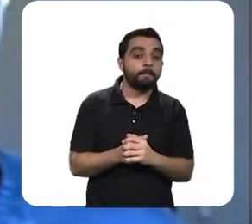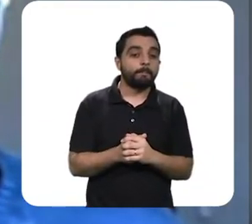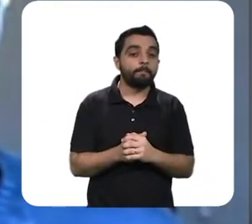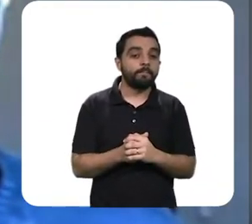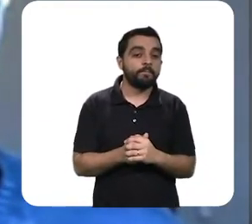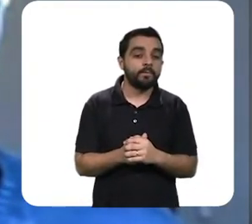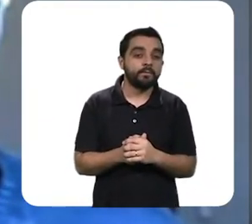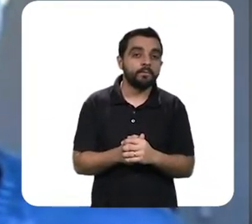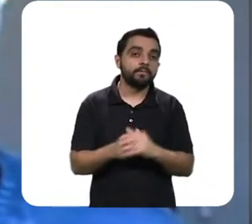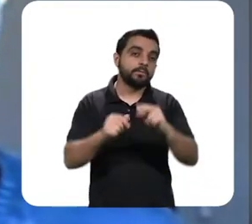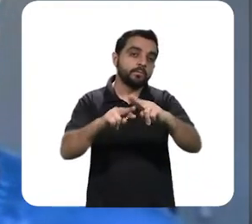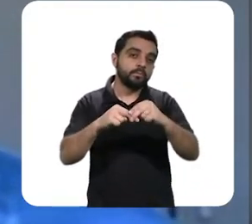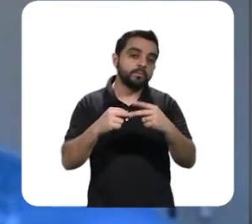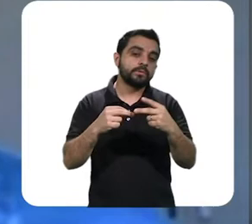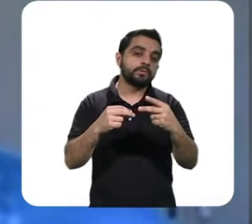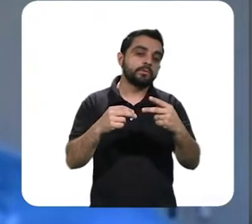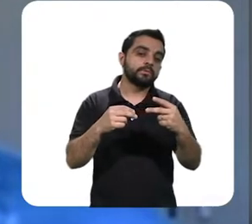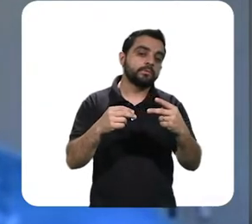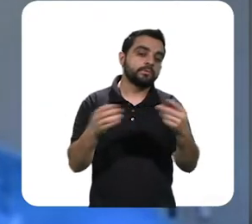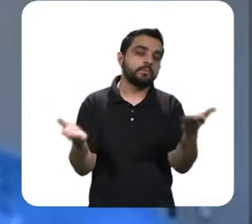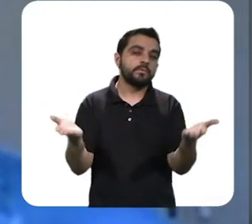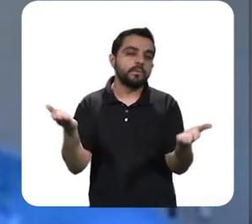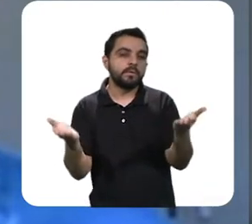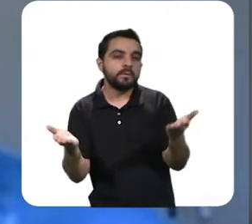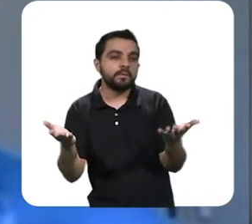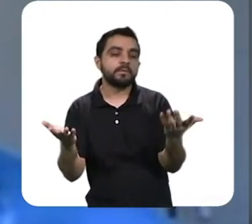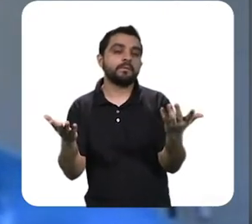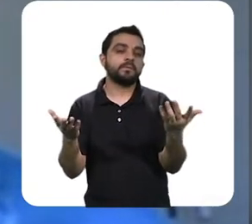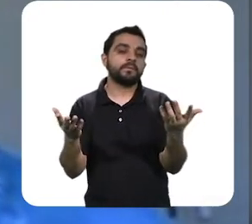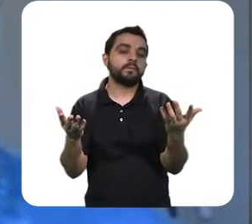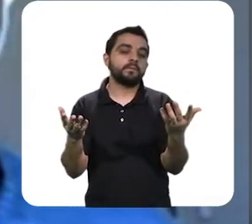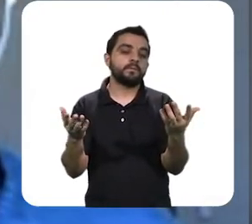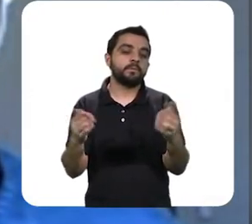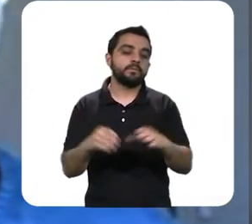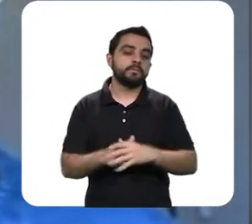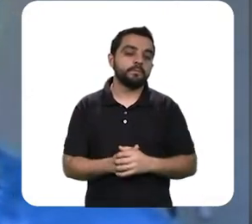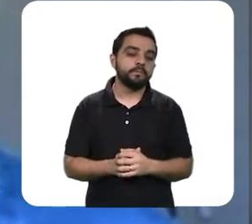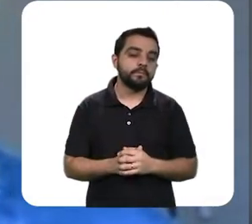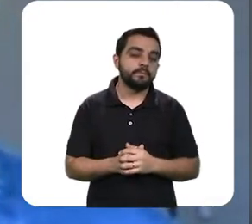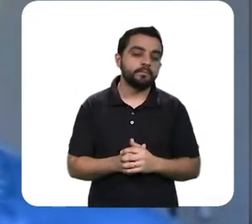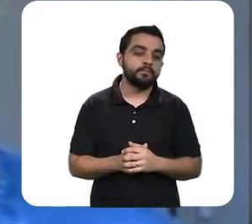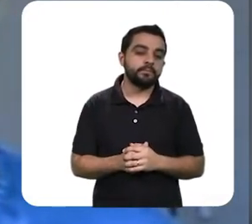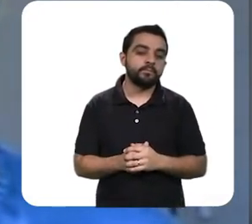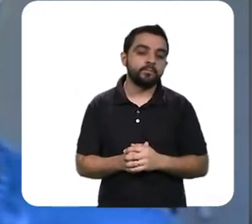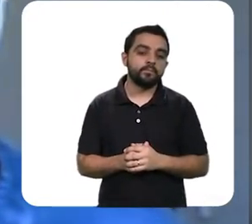por isso que essa discussão sobre o aumento vertical, o aumento horizontal, tudo mais,